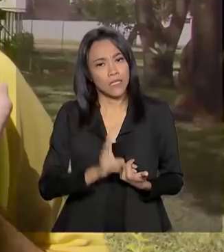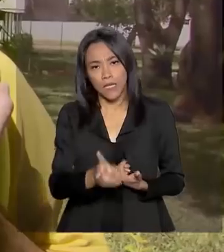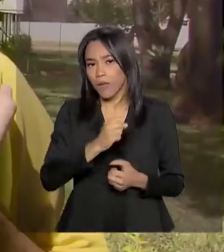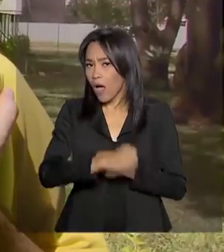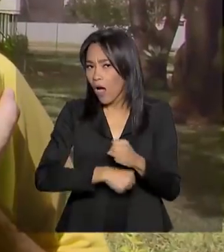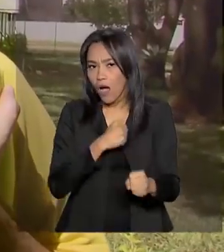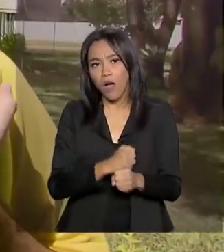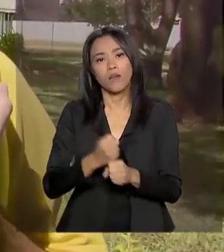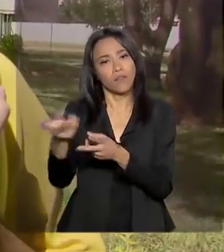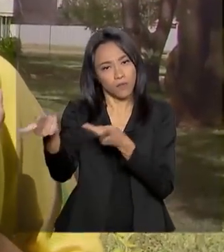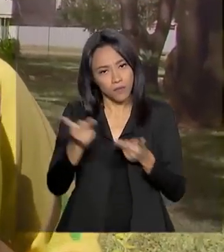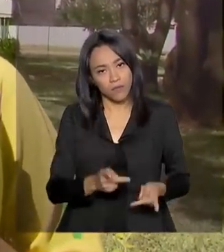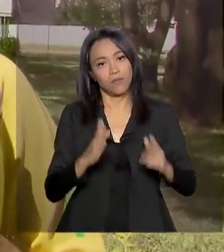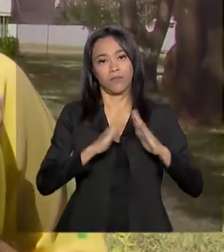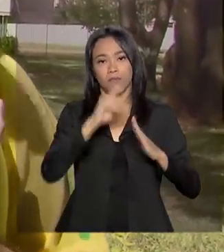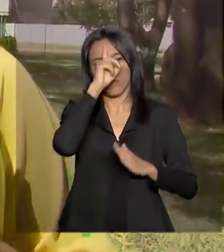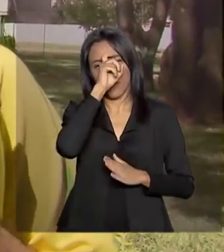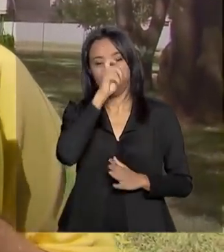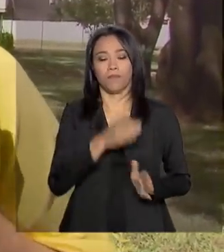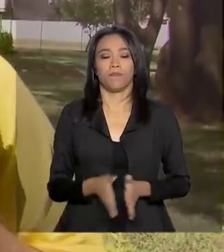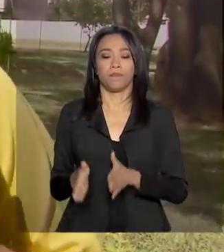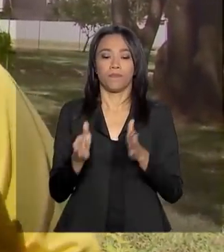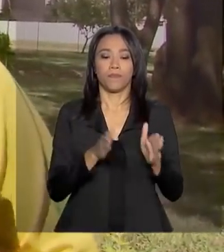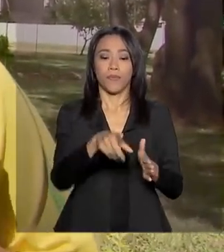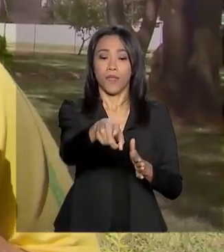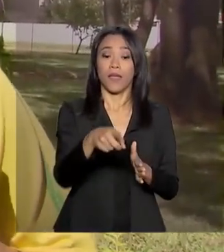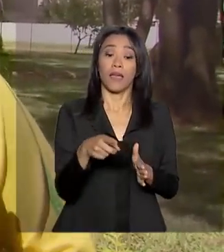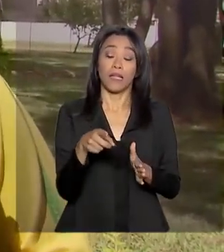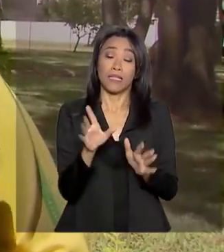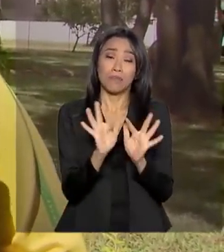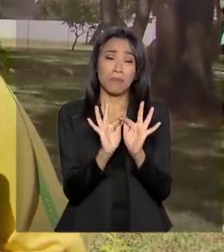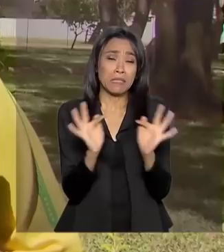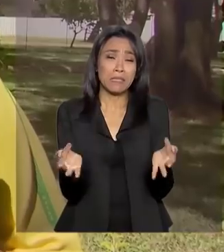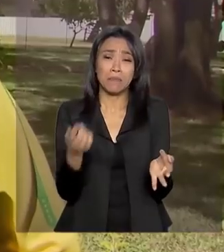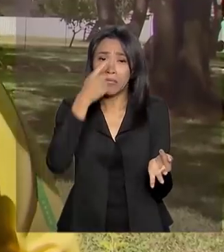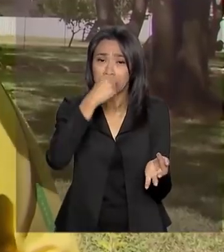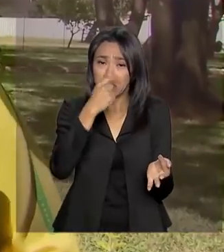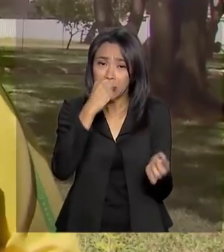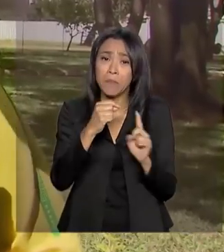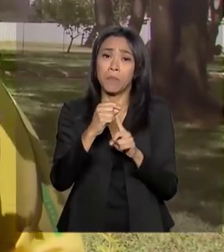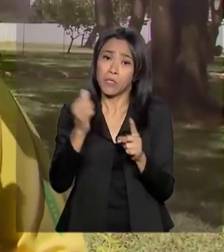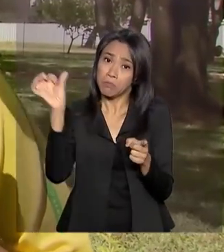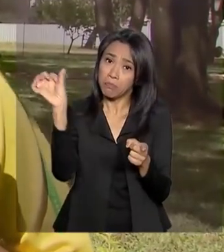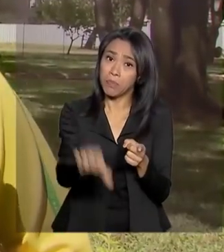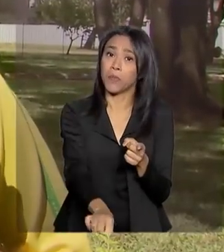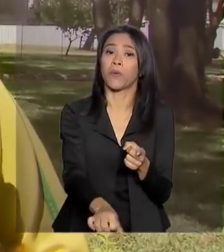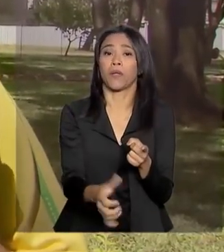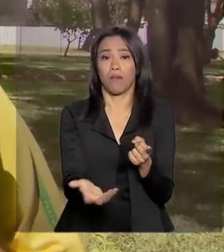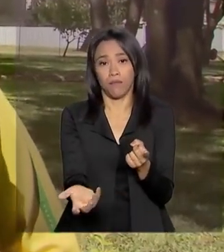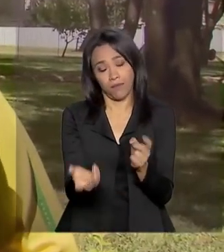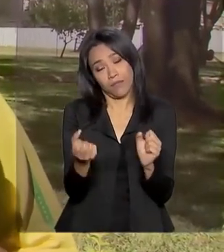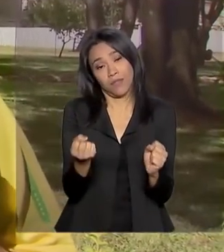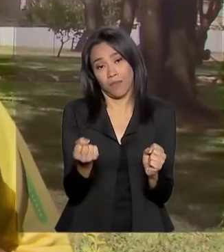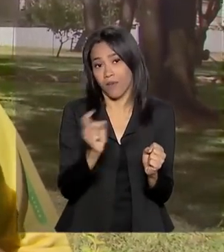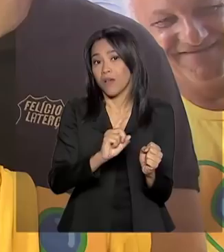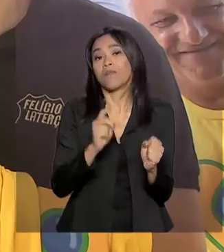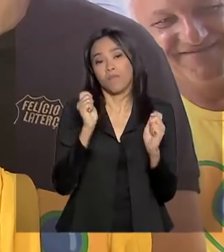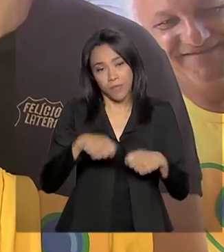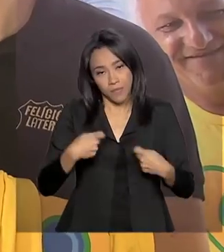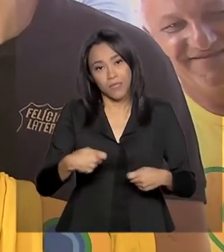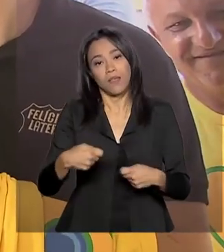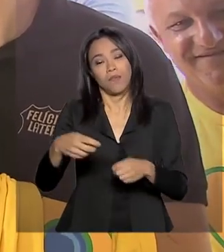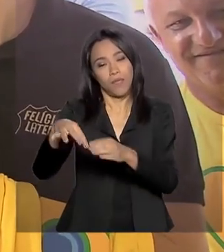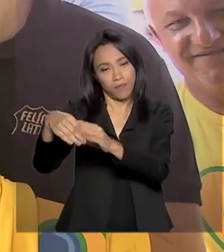trago. Nessa idade, uma simples gripe pode evoluir para coisas mais sérias, então a gente nunca deixa de trazer.